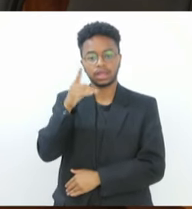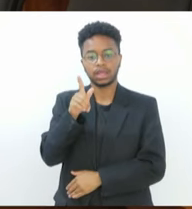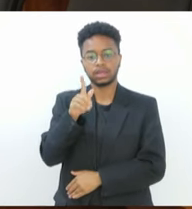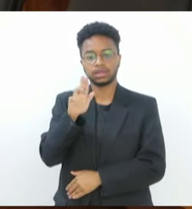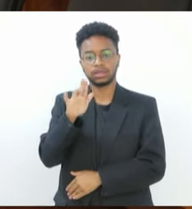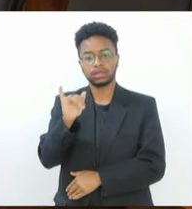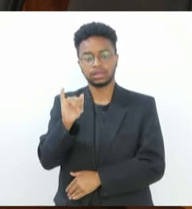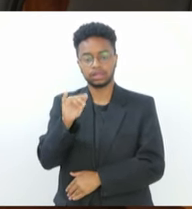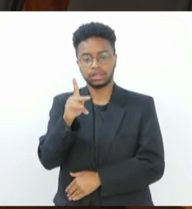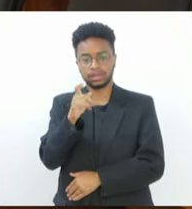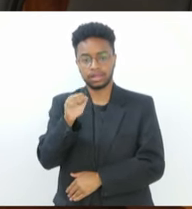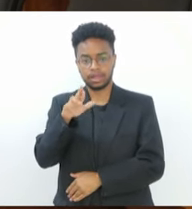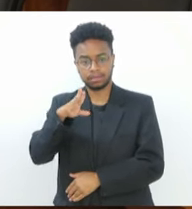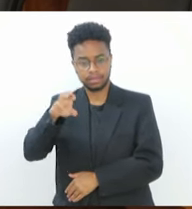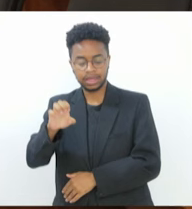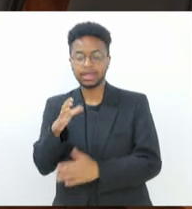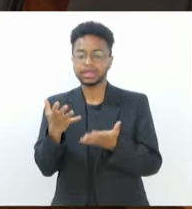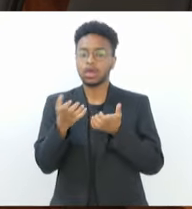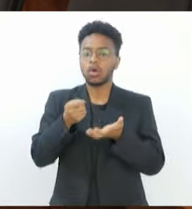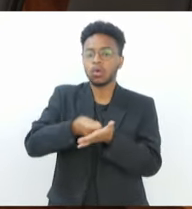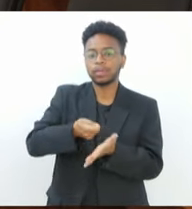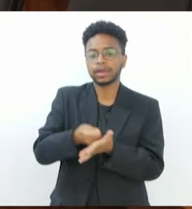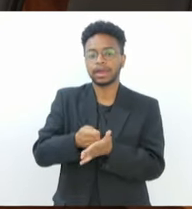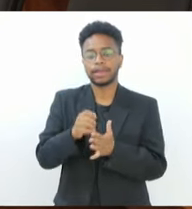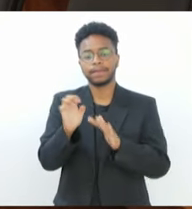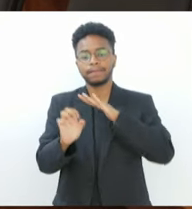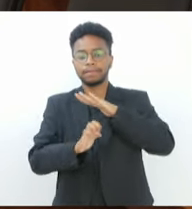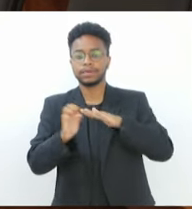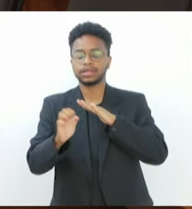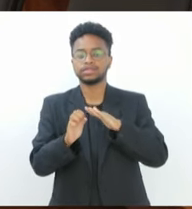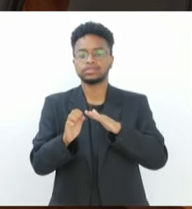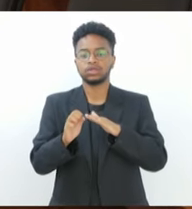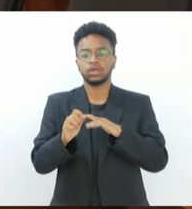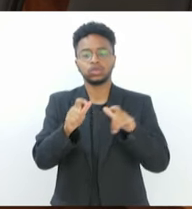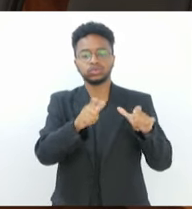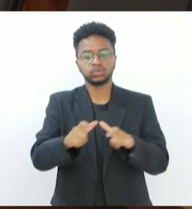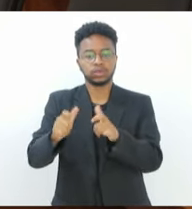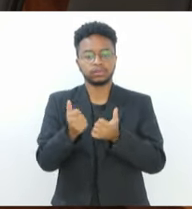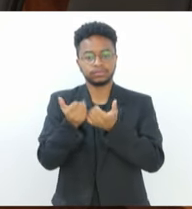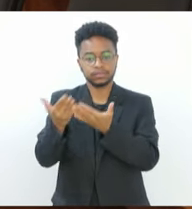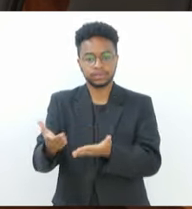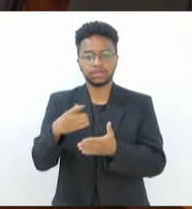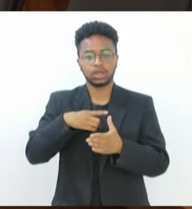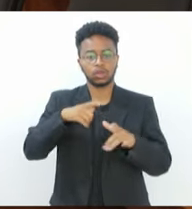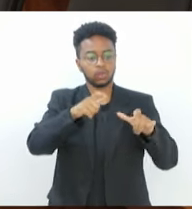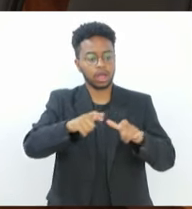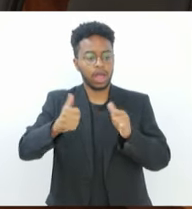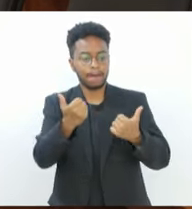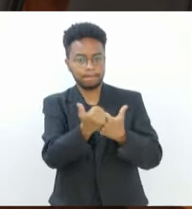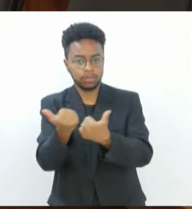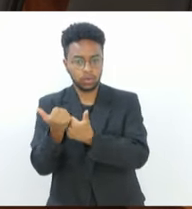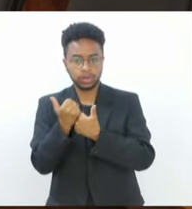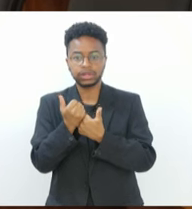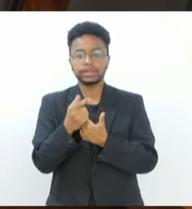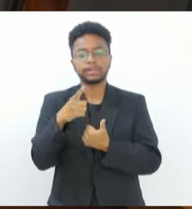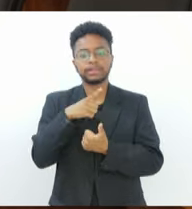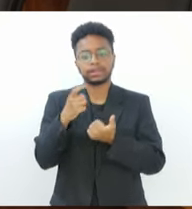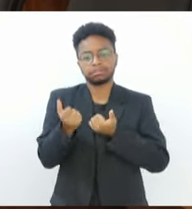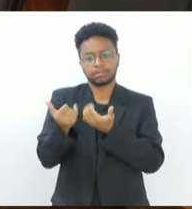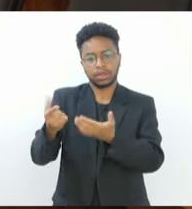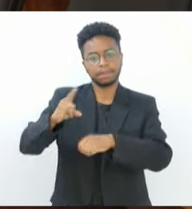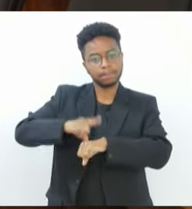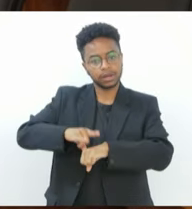obrigar as empresas de aplicativos de entrega a instalarem pontos de apoio para os seus colaboradores. Nesses pontos serão disponíveis